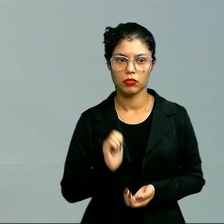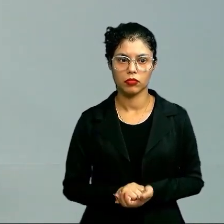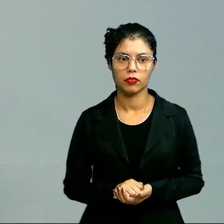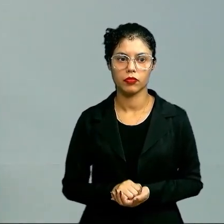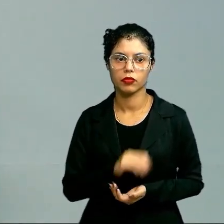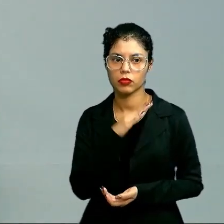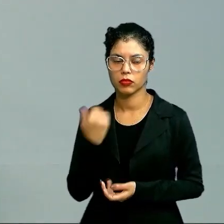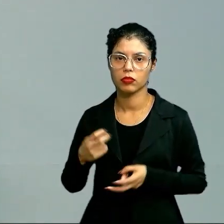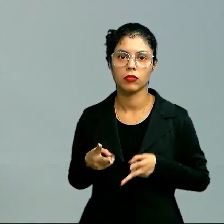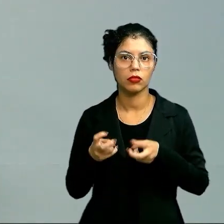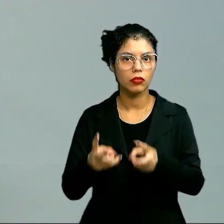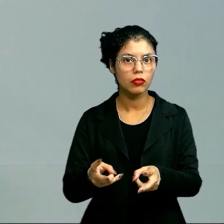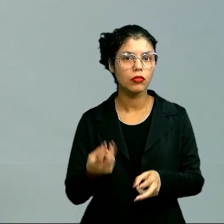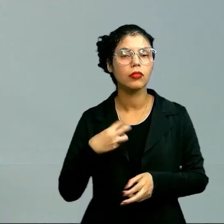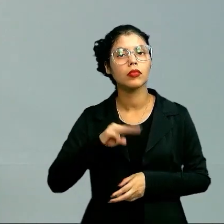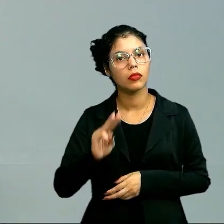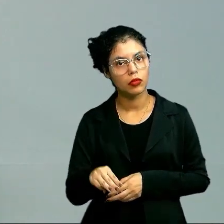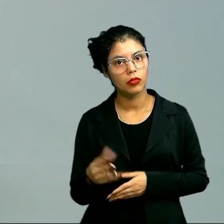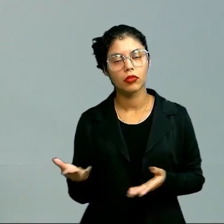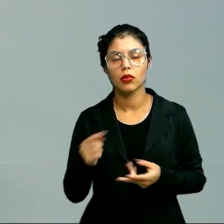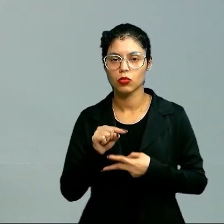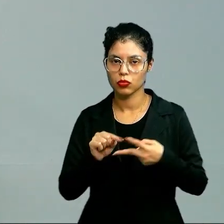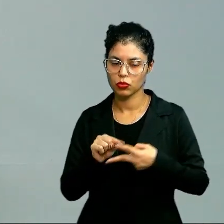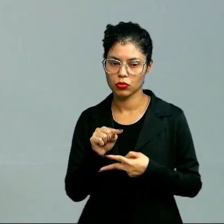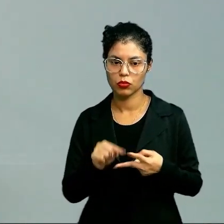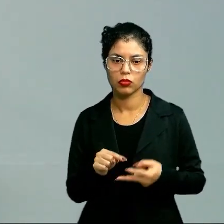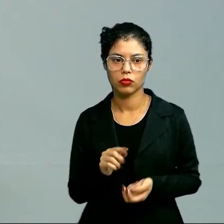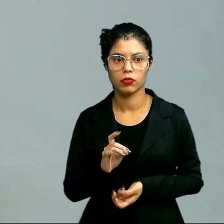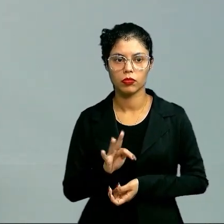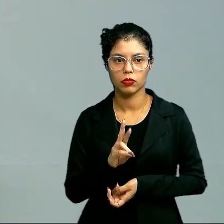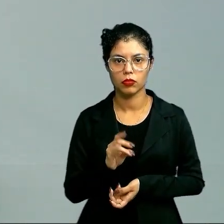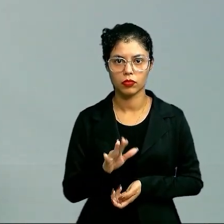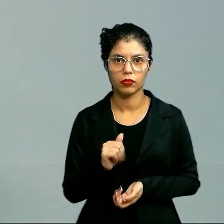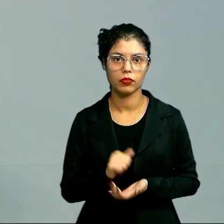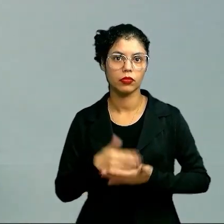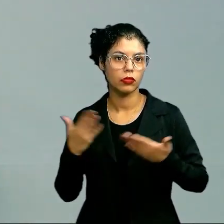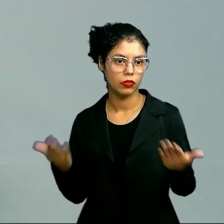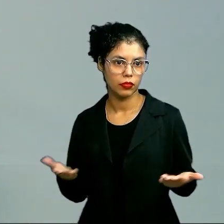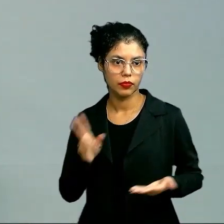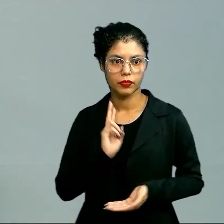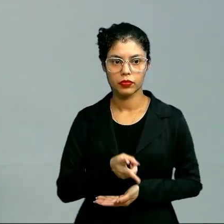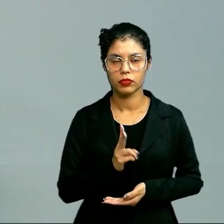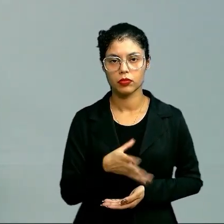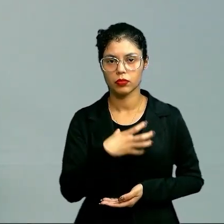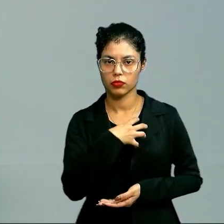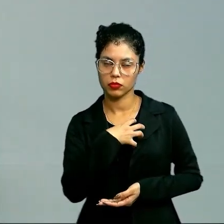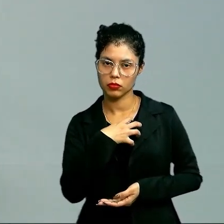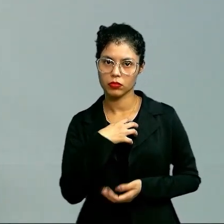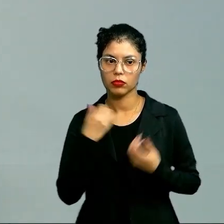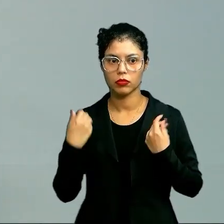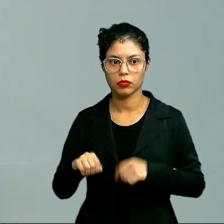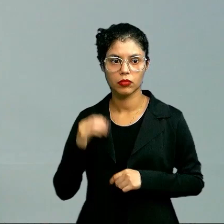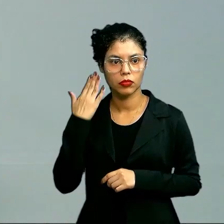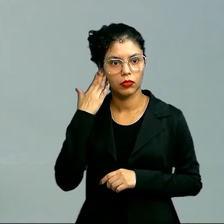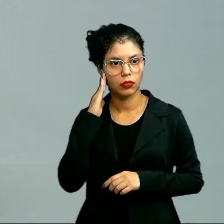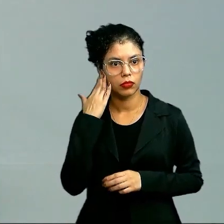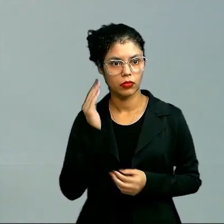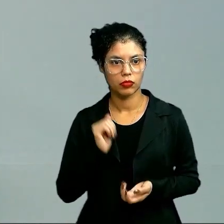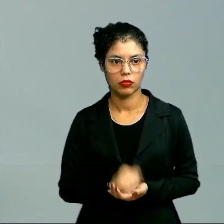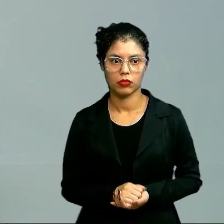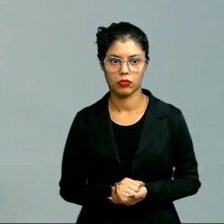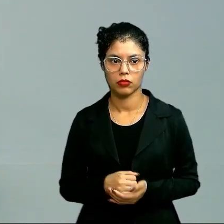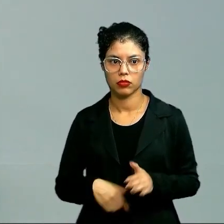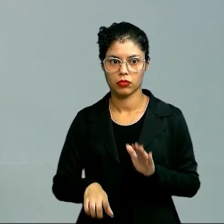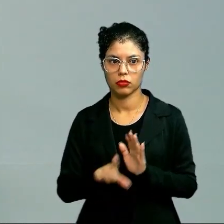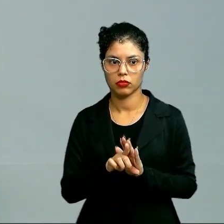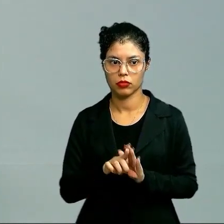morrer de câncer tanto quem é altruísta quanto quem é cruel. Então, é nesse sentido que temos que entender a